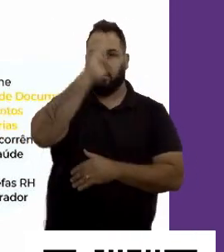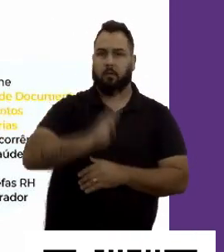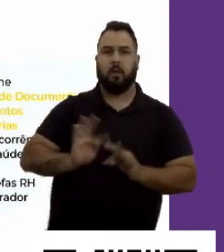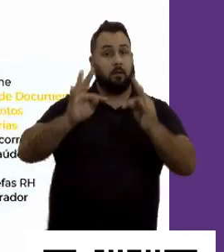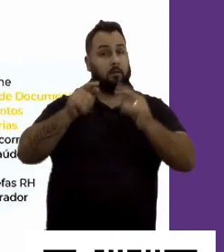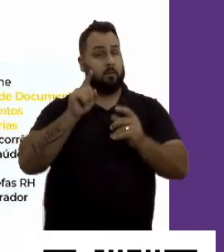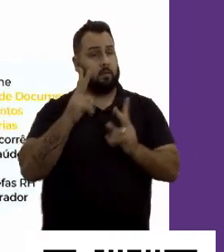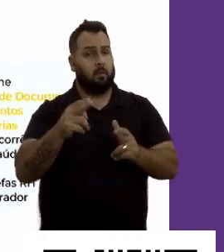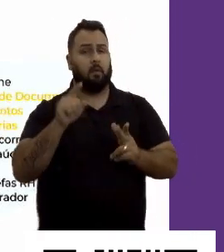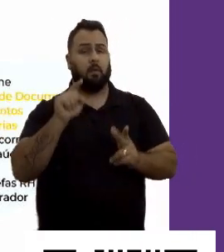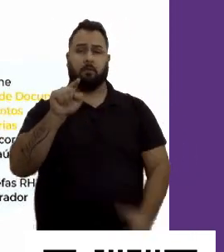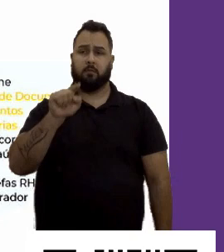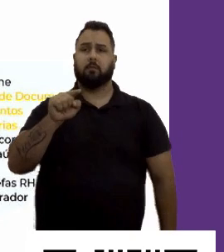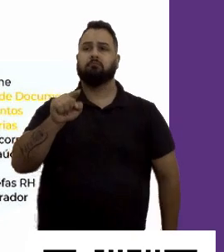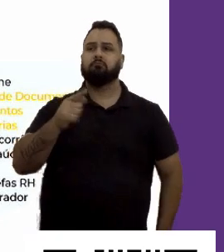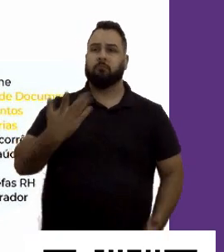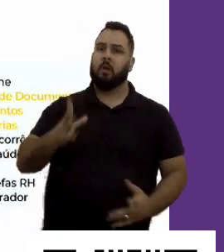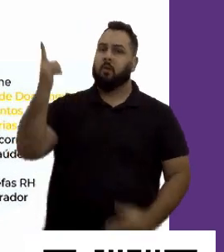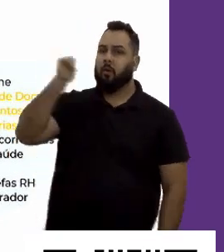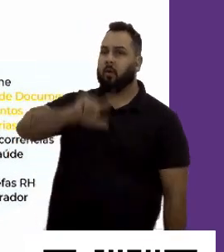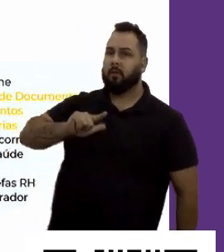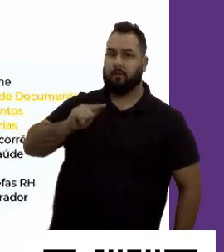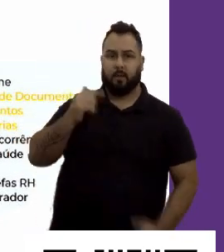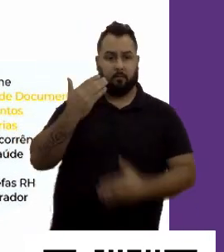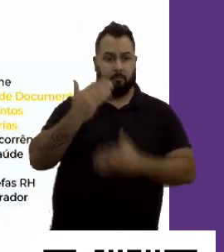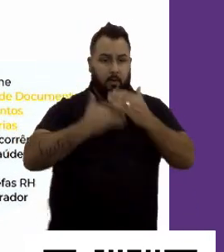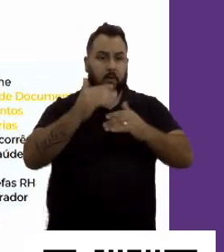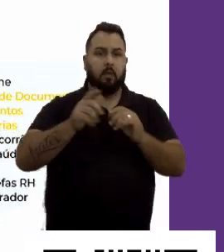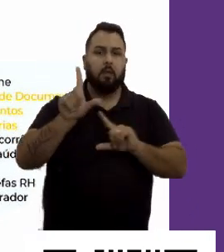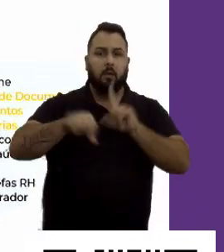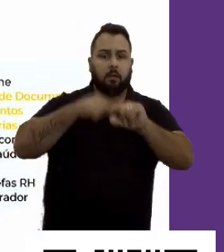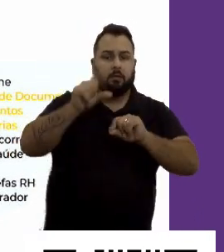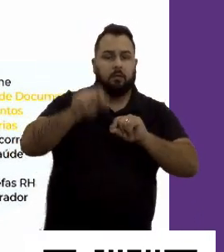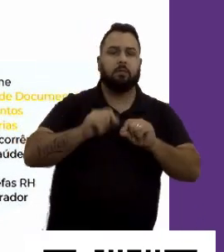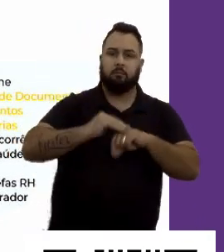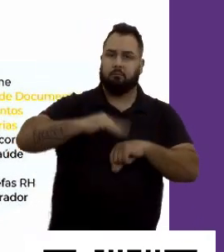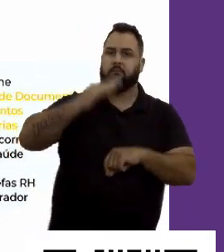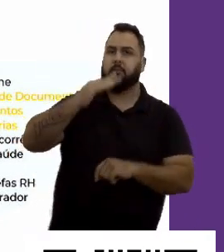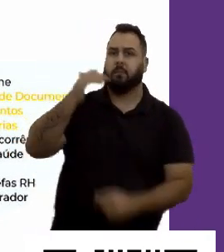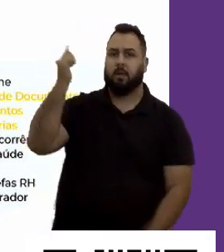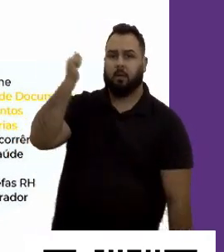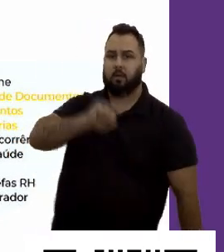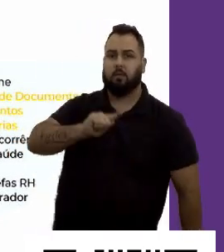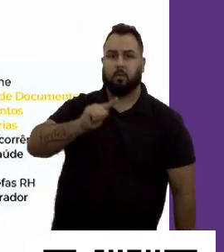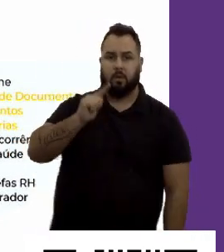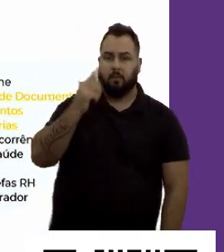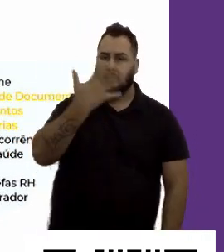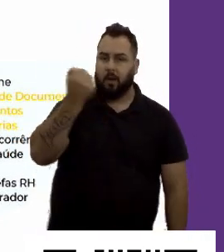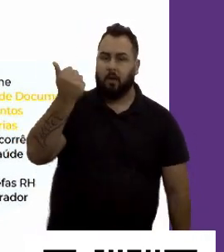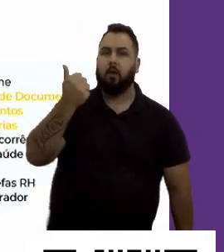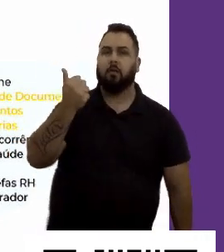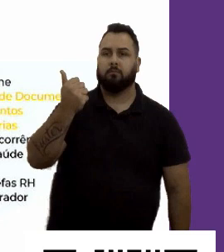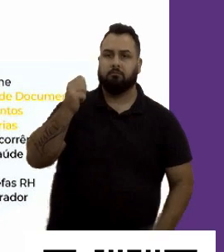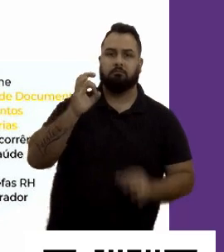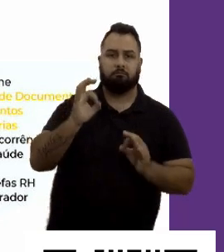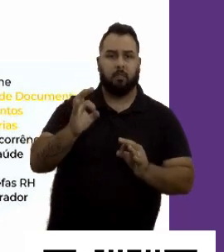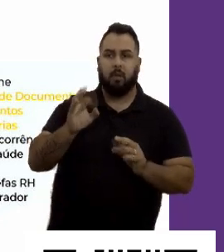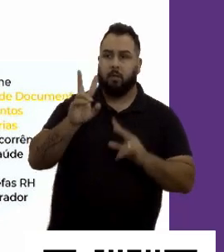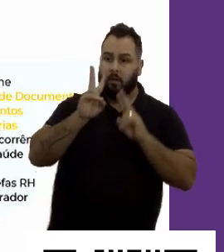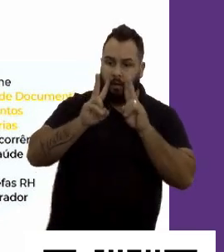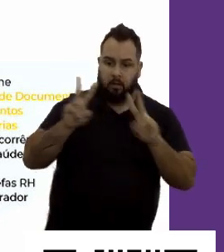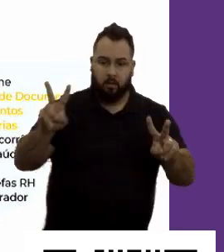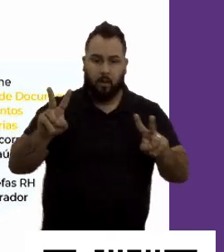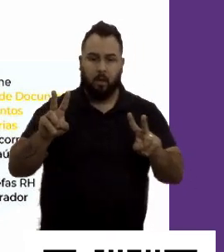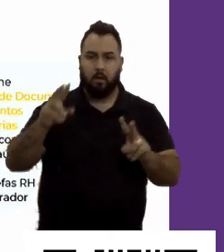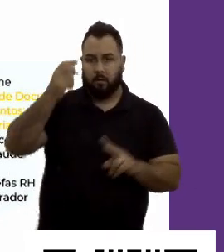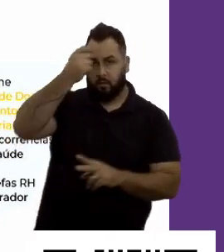como essa, onde eu consigo fazer um processo seletivo mais eficaz, olhando não só tecnicamente através de inteligência artificial, onde eu